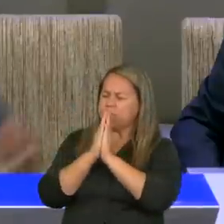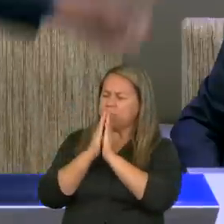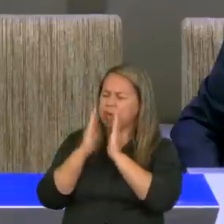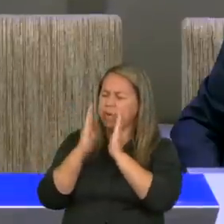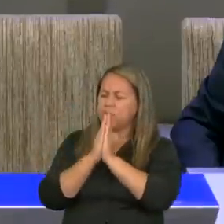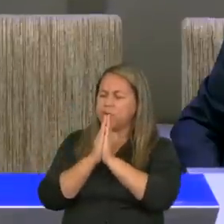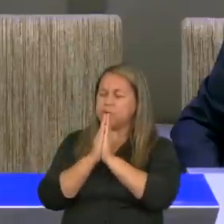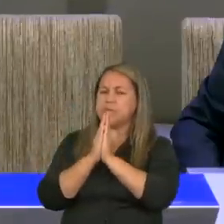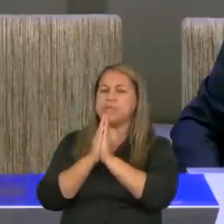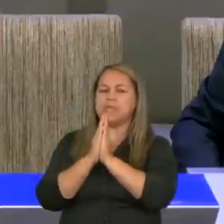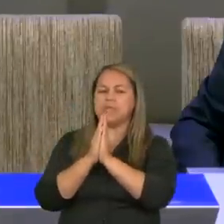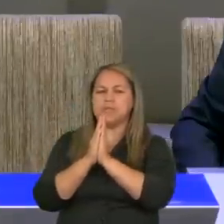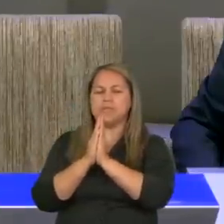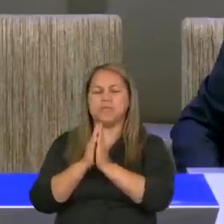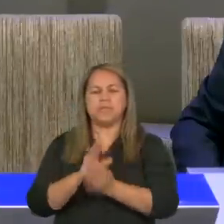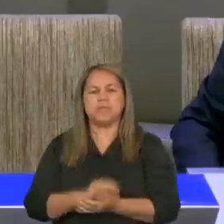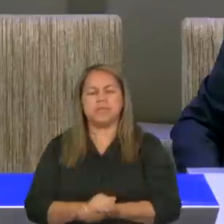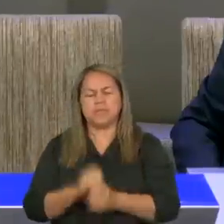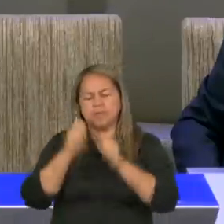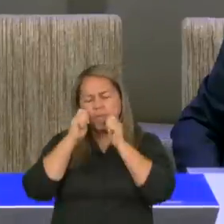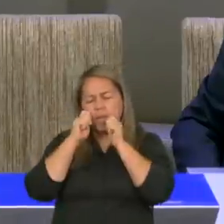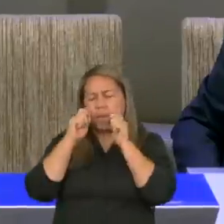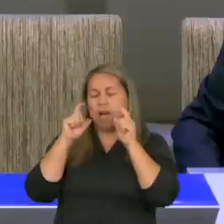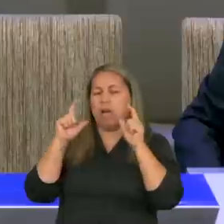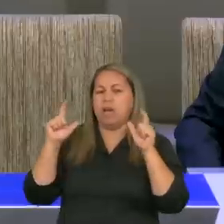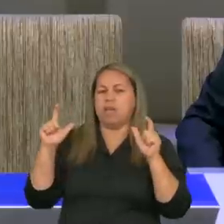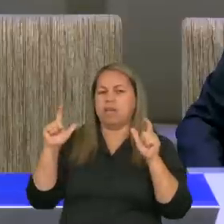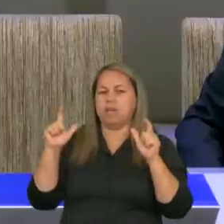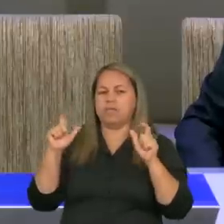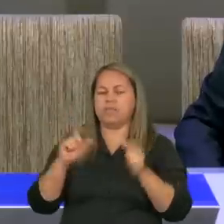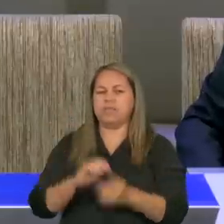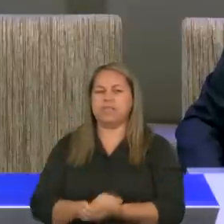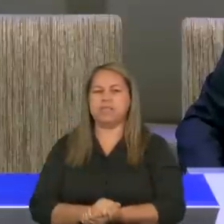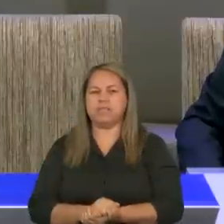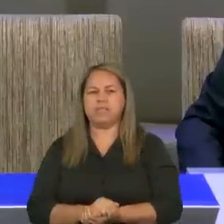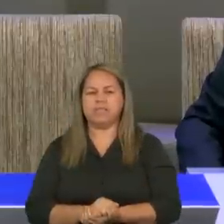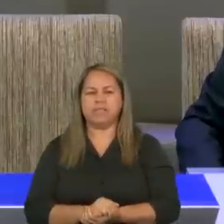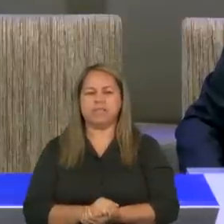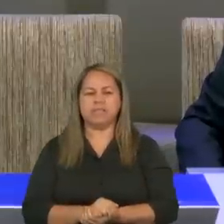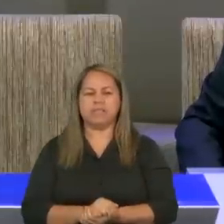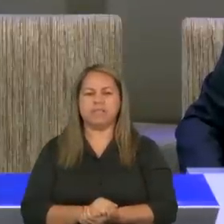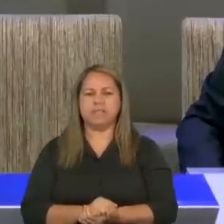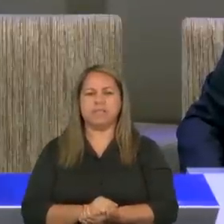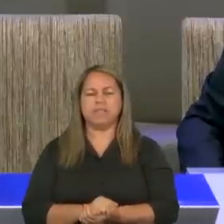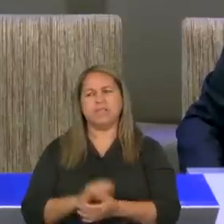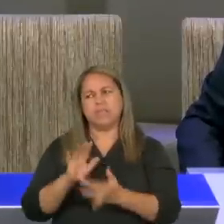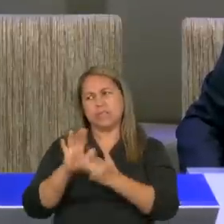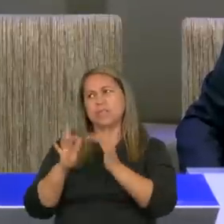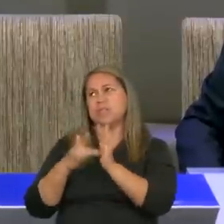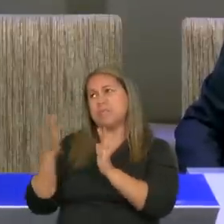se acorde, e diga, Jesus, vamos comigo, trabalhar,